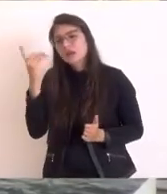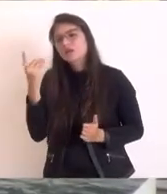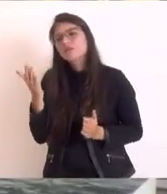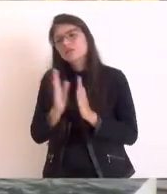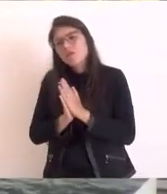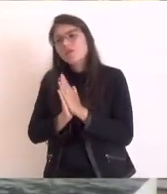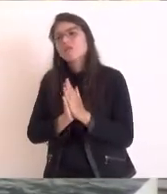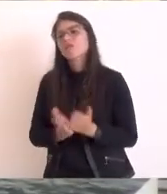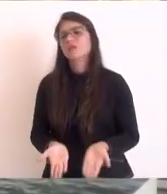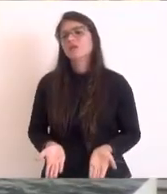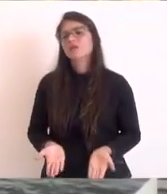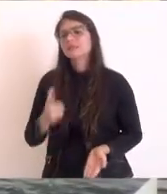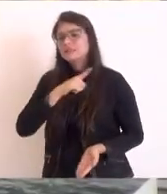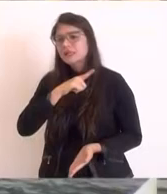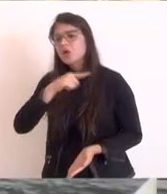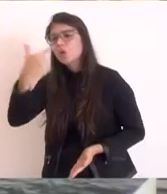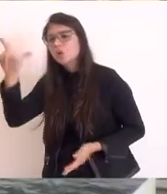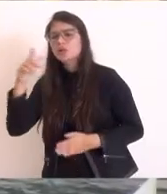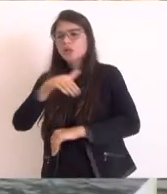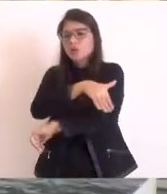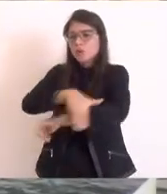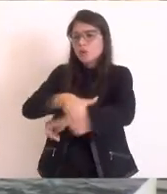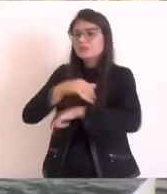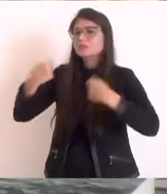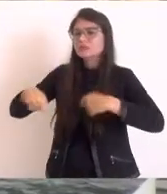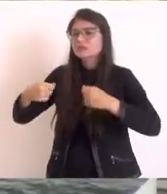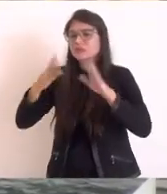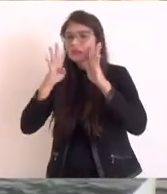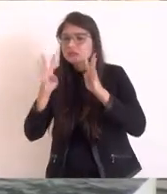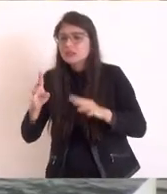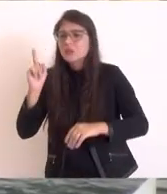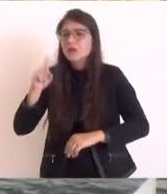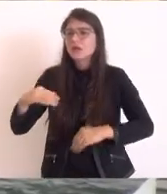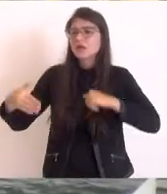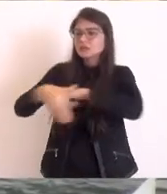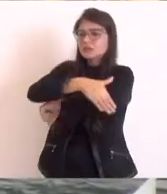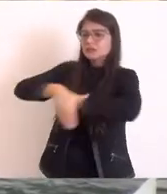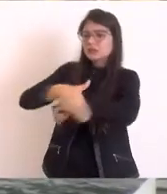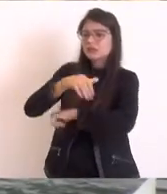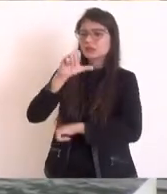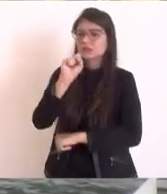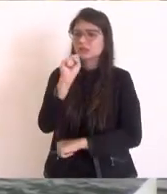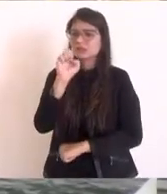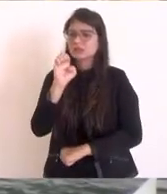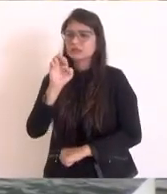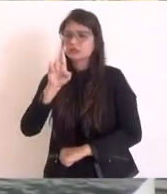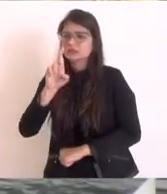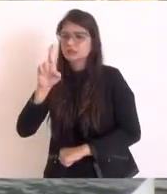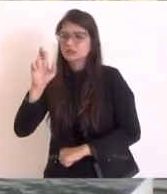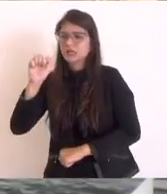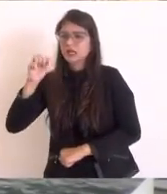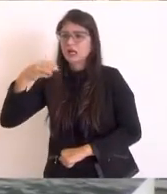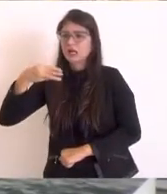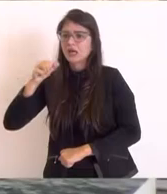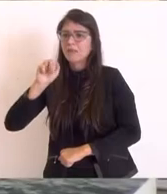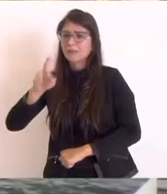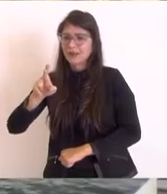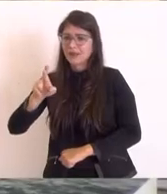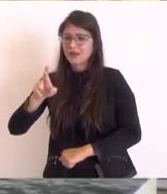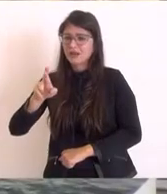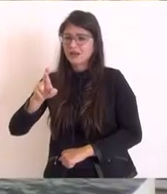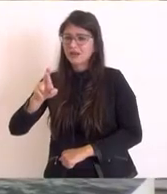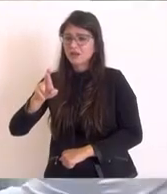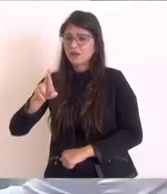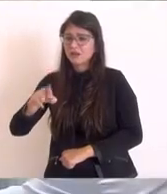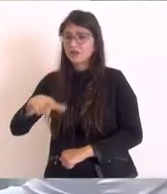uma outra estrada que merece uma atenção, que é a nossa estrada Serra Mar. Essa estrada, pessoal, ela reúne